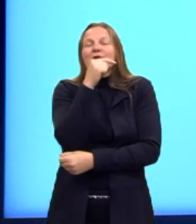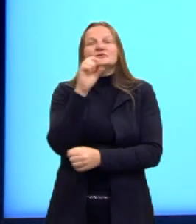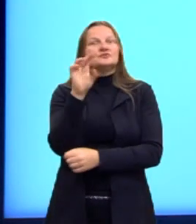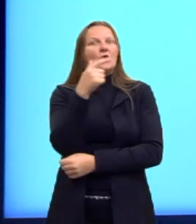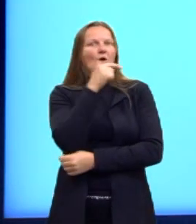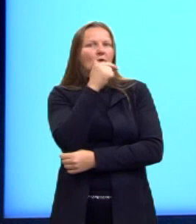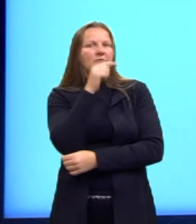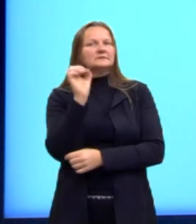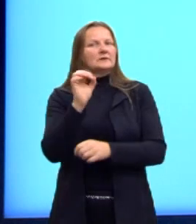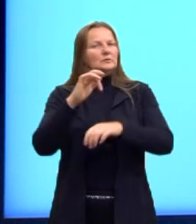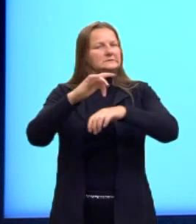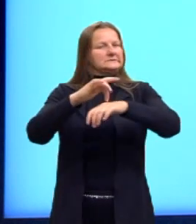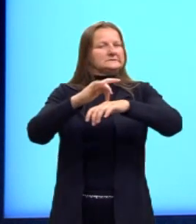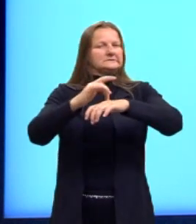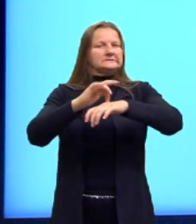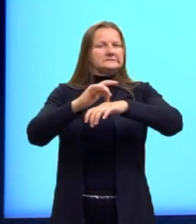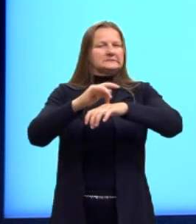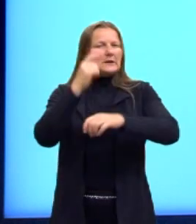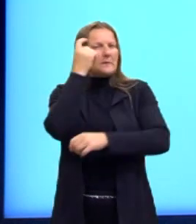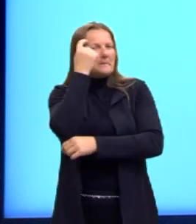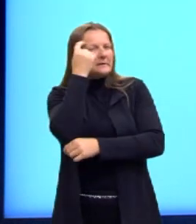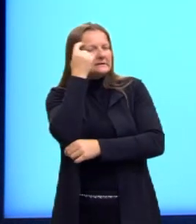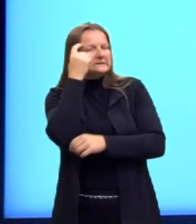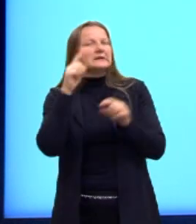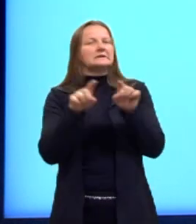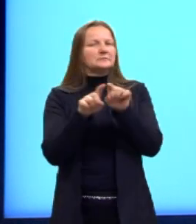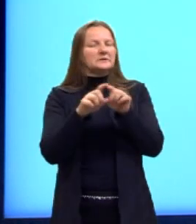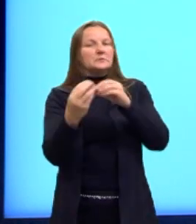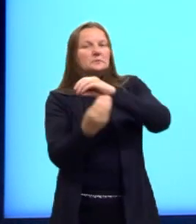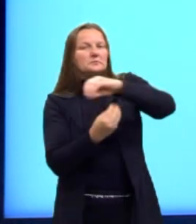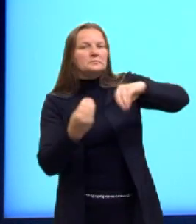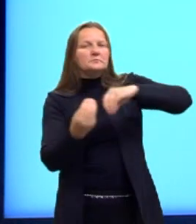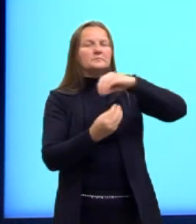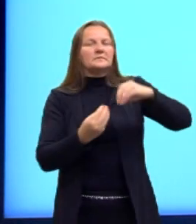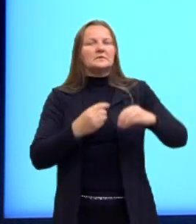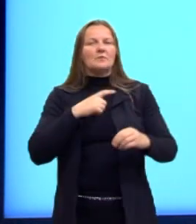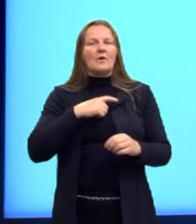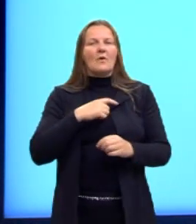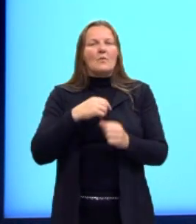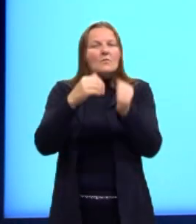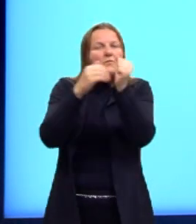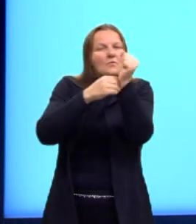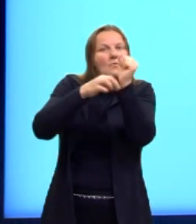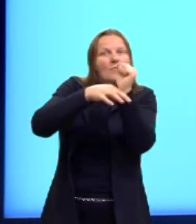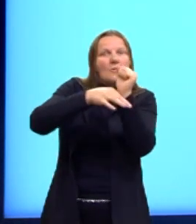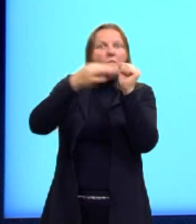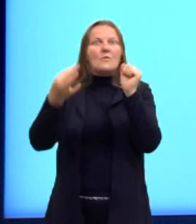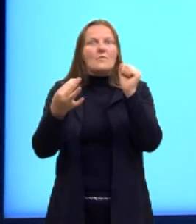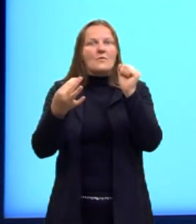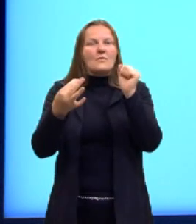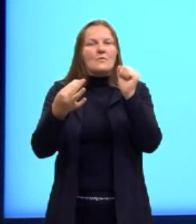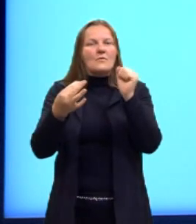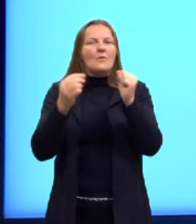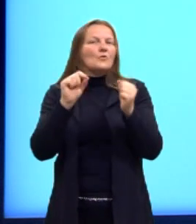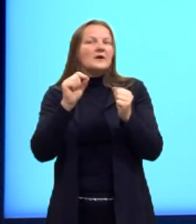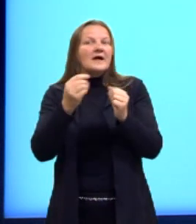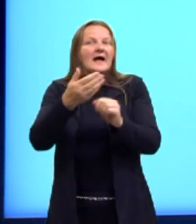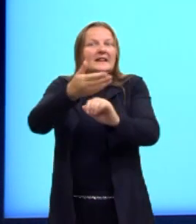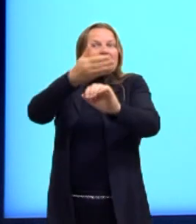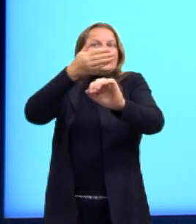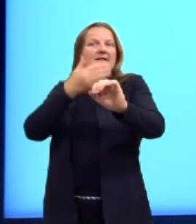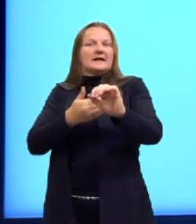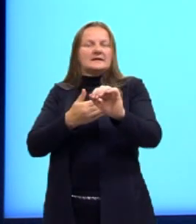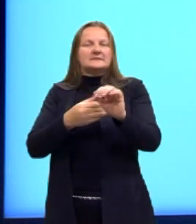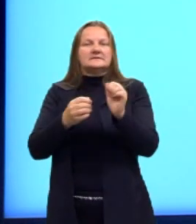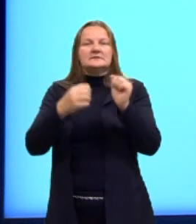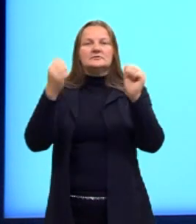como ela também nos faz pensar. Seu grande trunfo, muitas vezes, está na entrelinha. O efeito